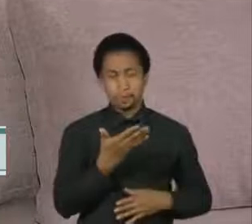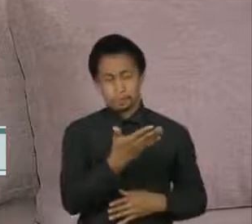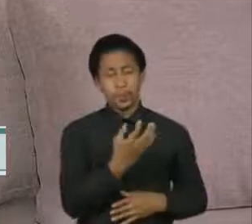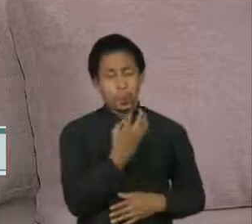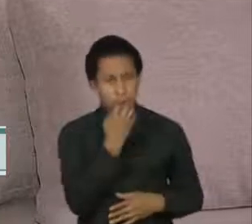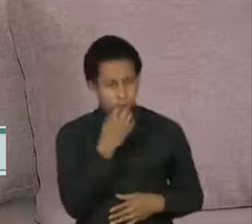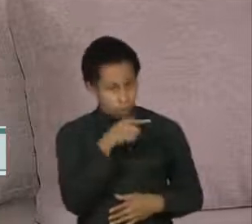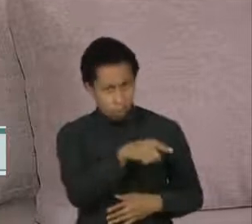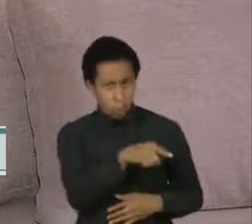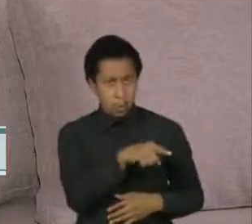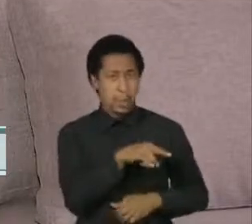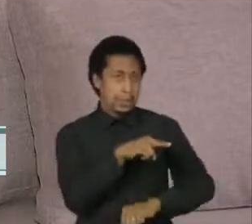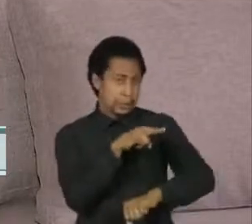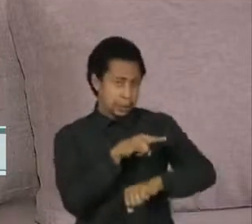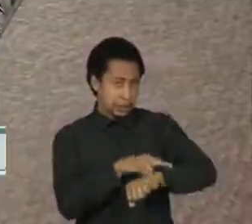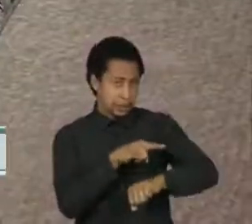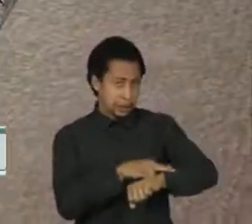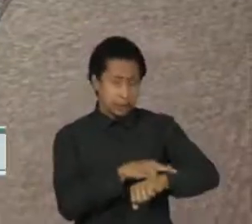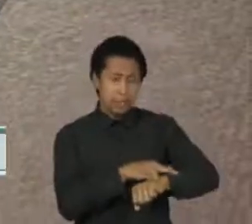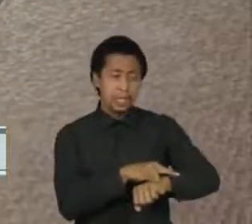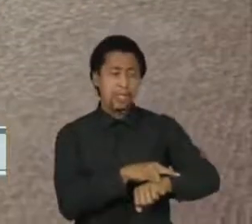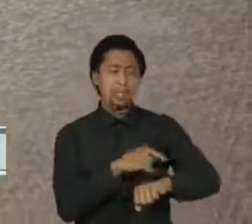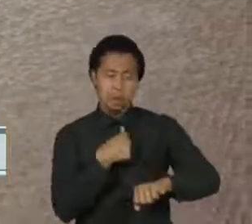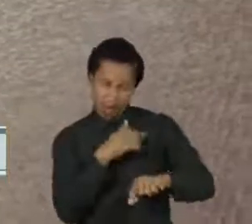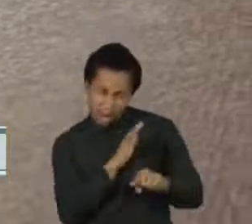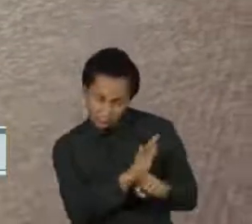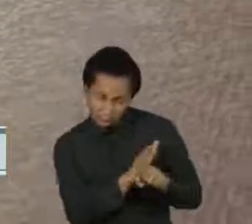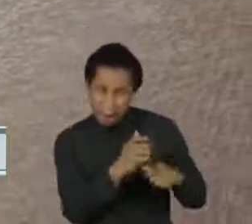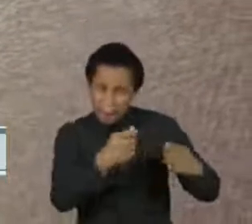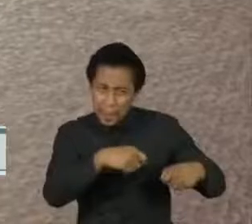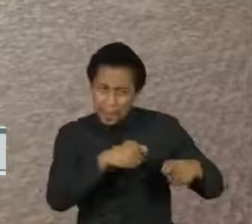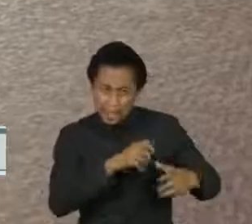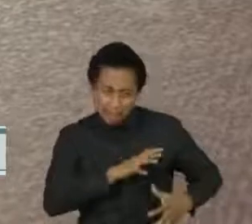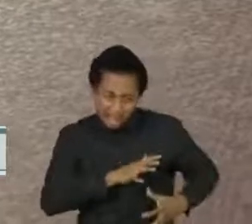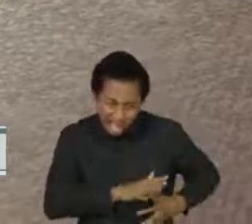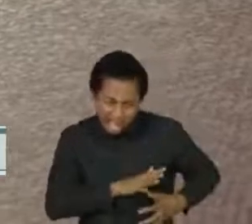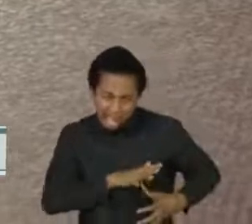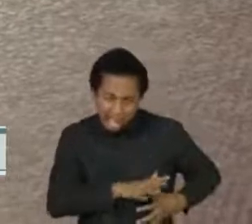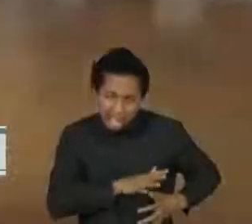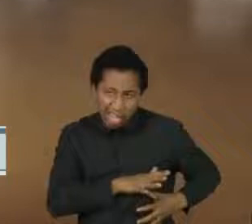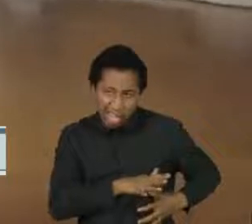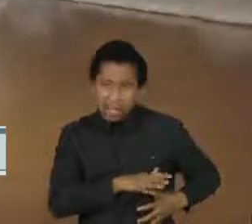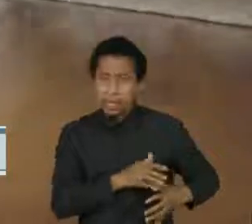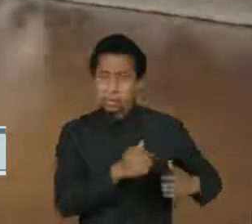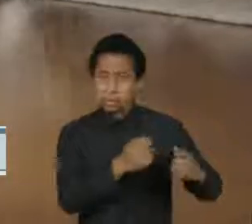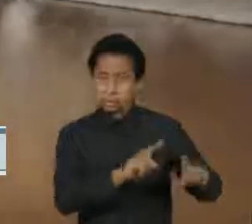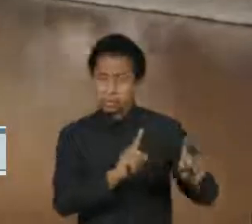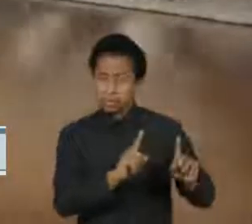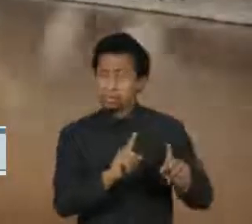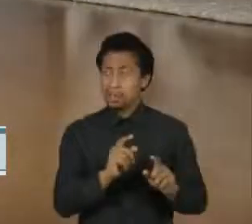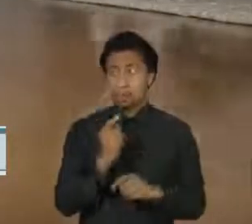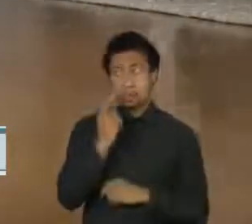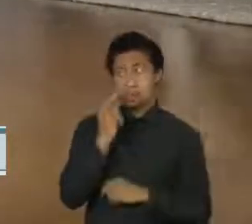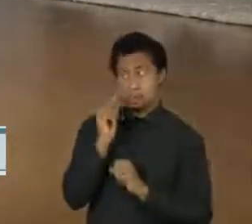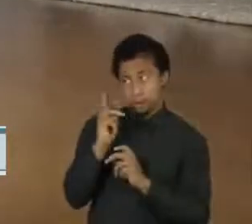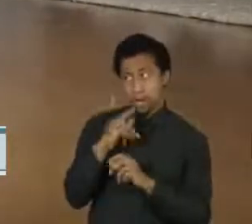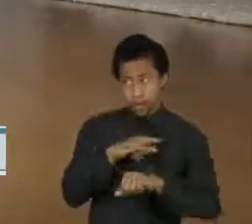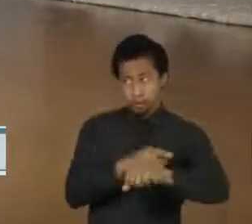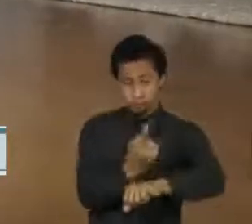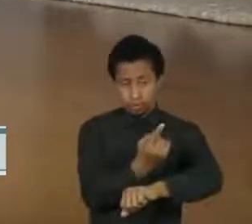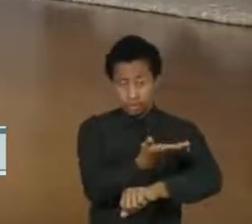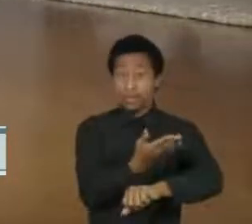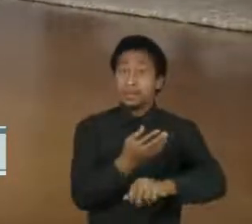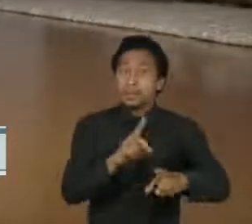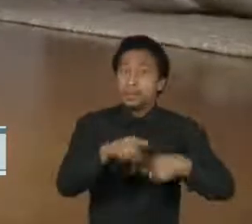que ela fazia xixi sozinha. E aí eu percebi que não era muito assim. Cães podem perder o movimento das